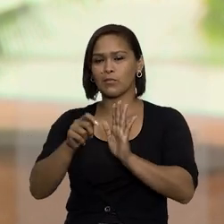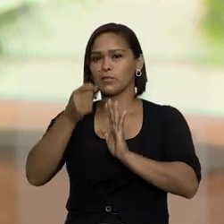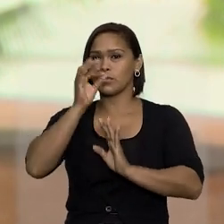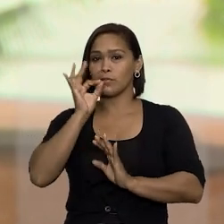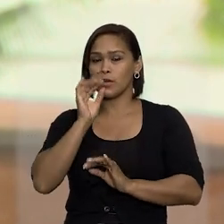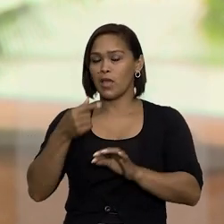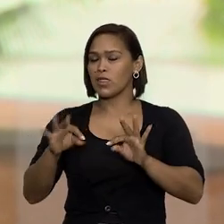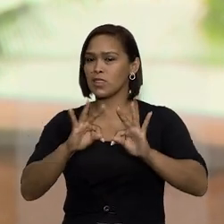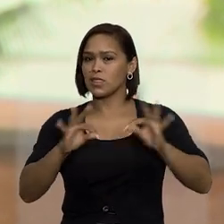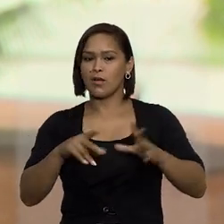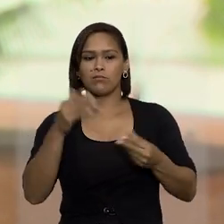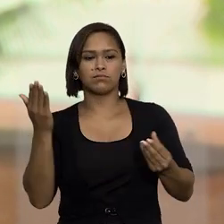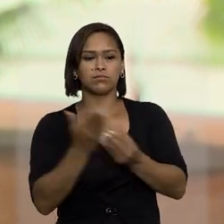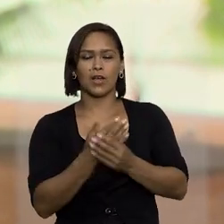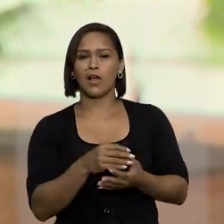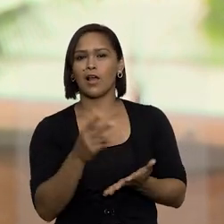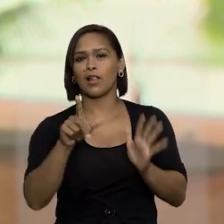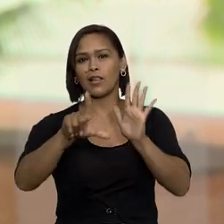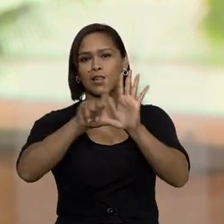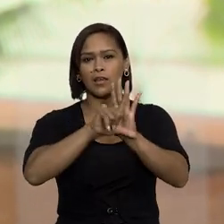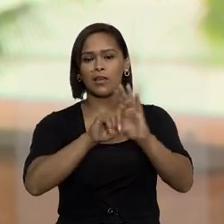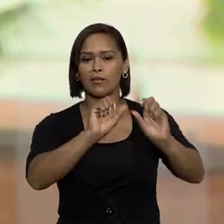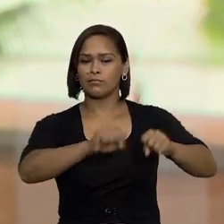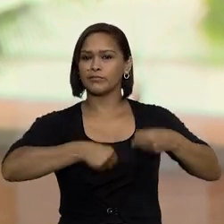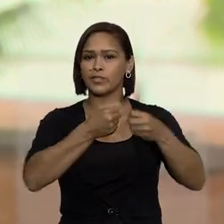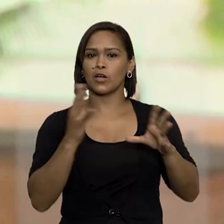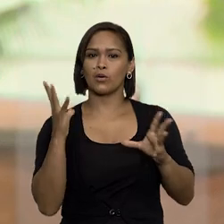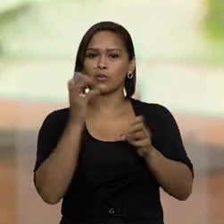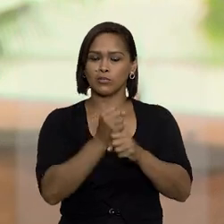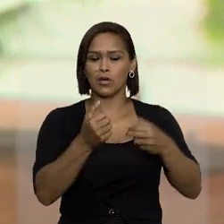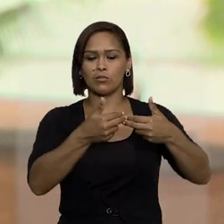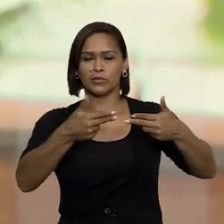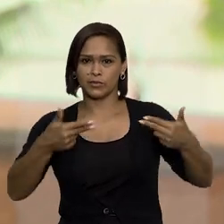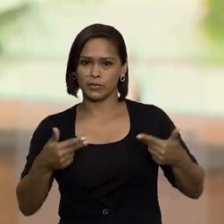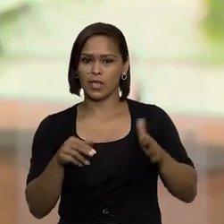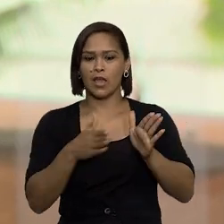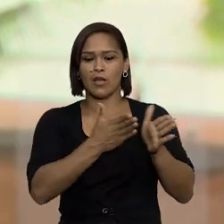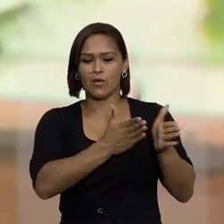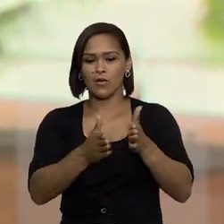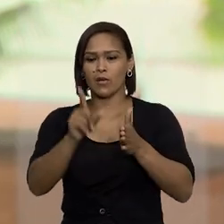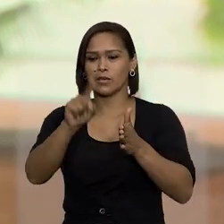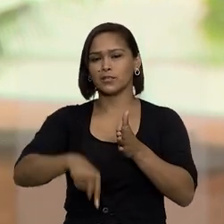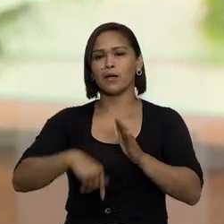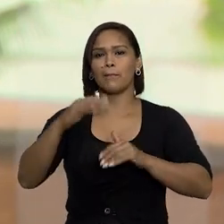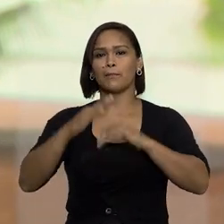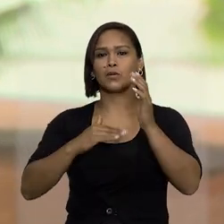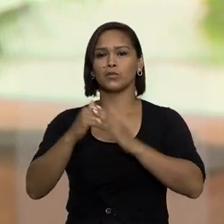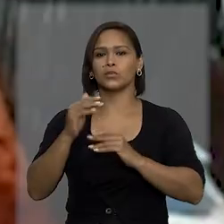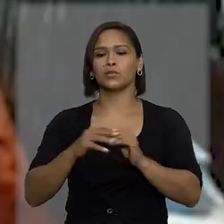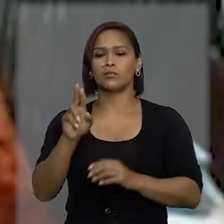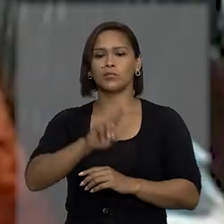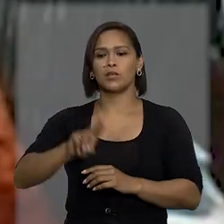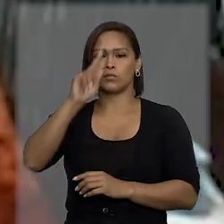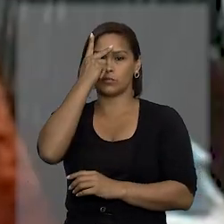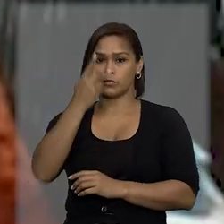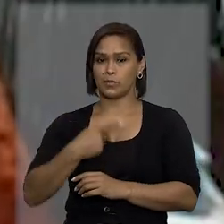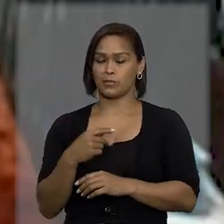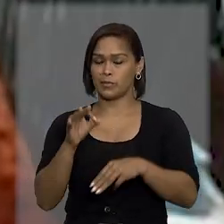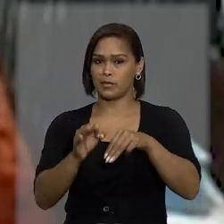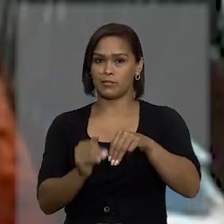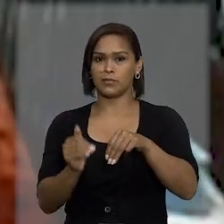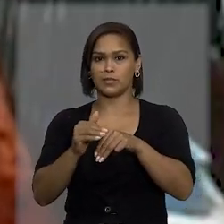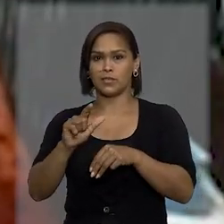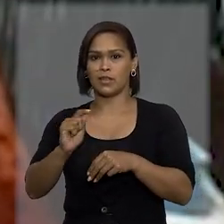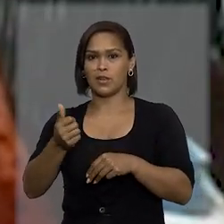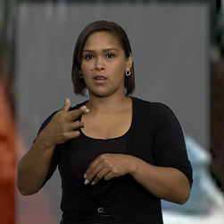embora não torne ilícito o cultivo, reforça a conclusão de que os instrumentos se destinavam à produção para uso próprio. A ministra Laurita